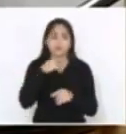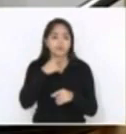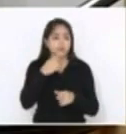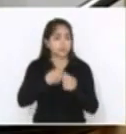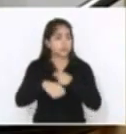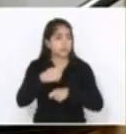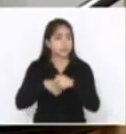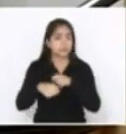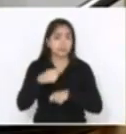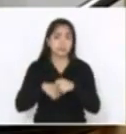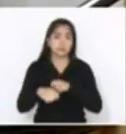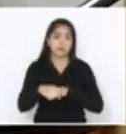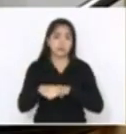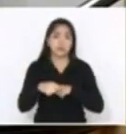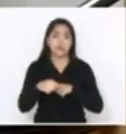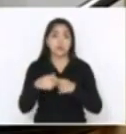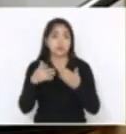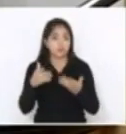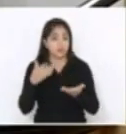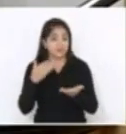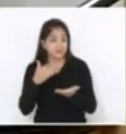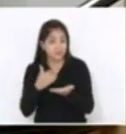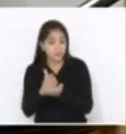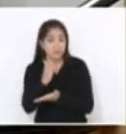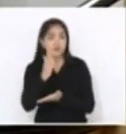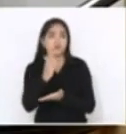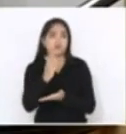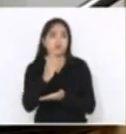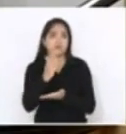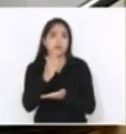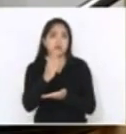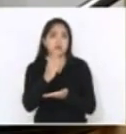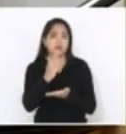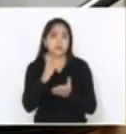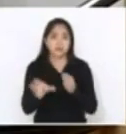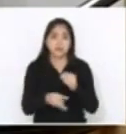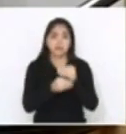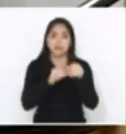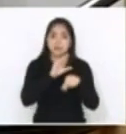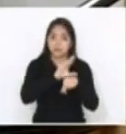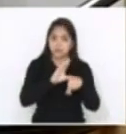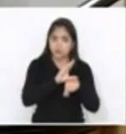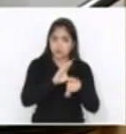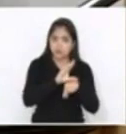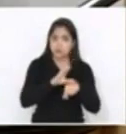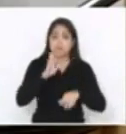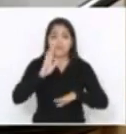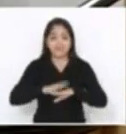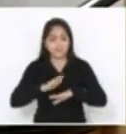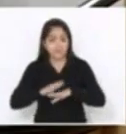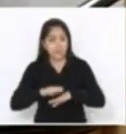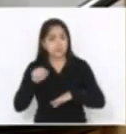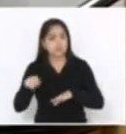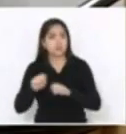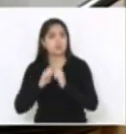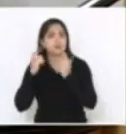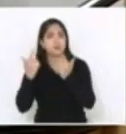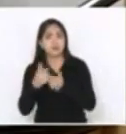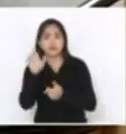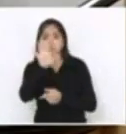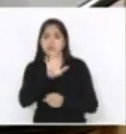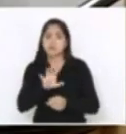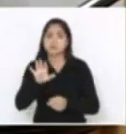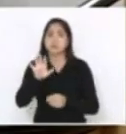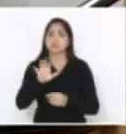Vamos aprovar essa emenda à Constituição para dar mais autonomia ao Parlamento. E depois aprovar o projeto do